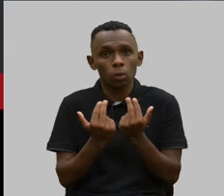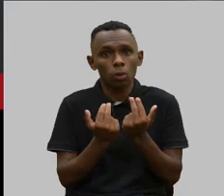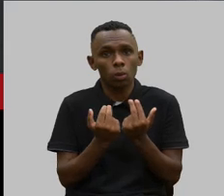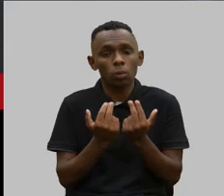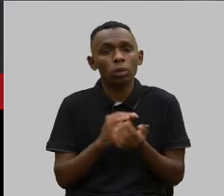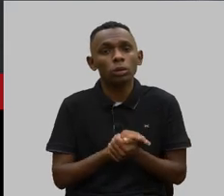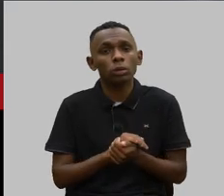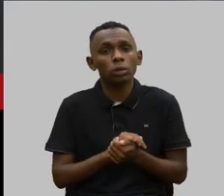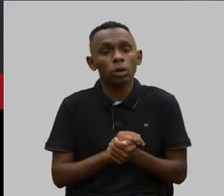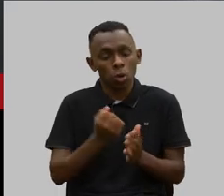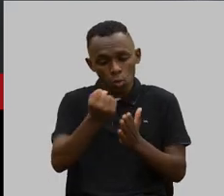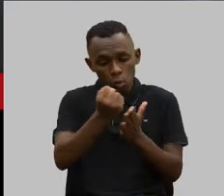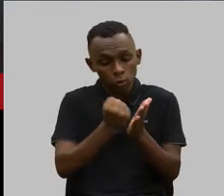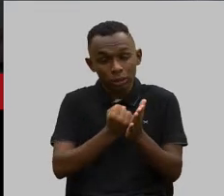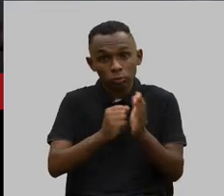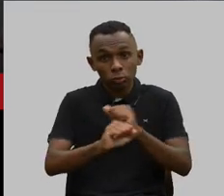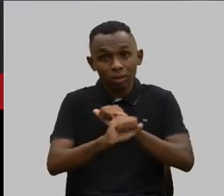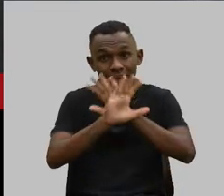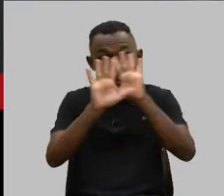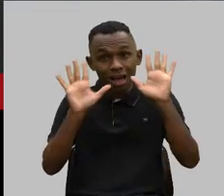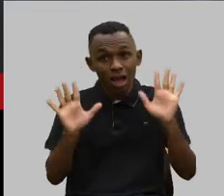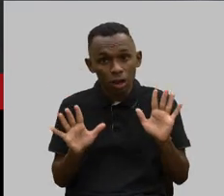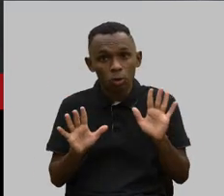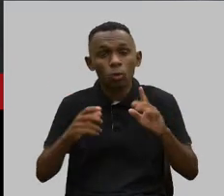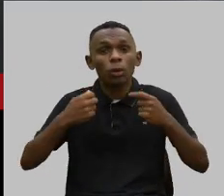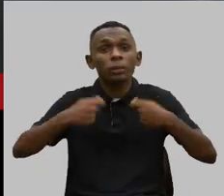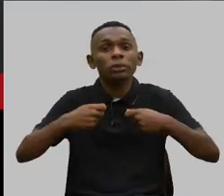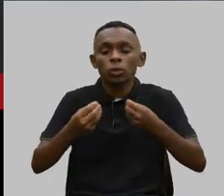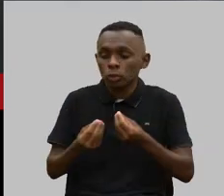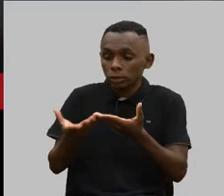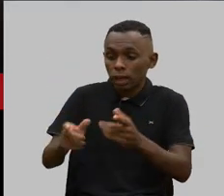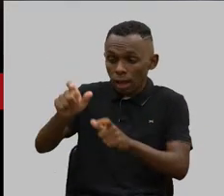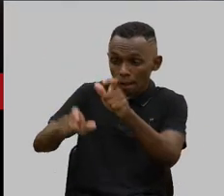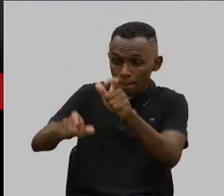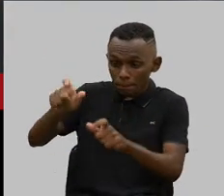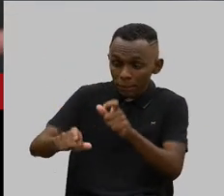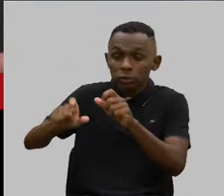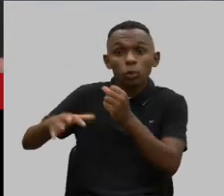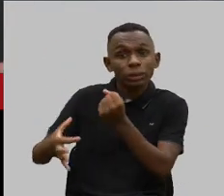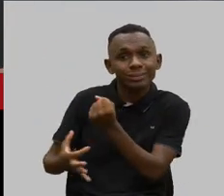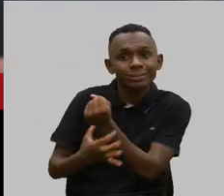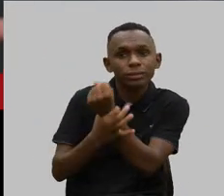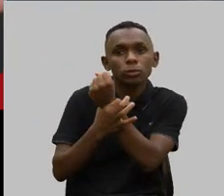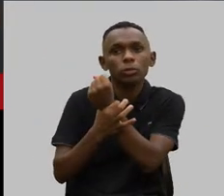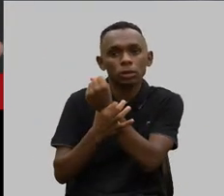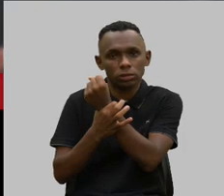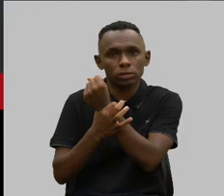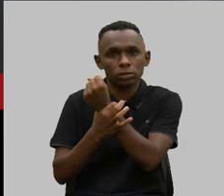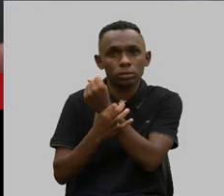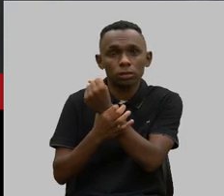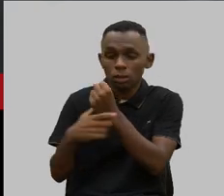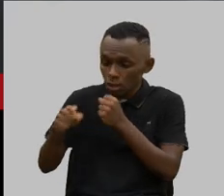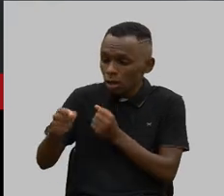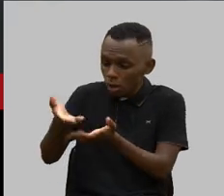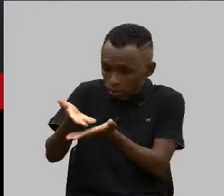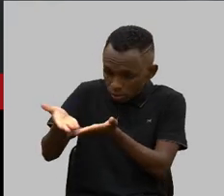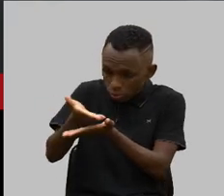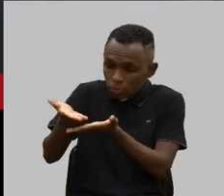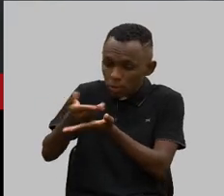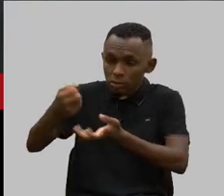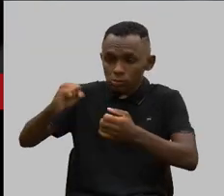contrato nada mais é dar para o consumidor a segurança de que ele será atendido.